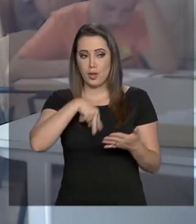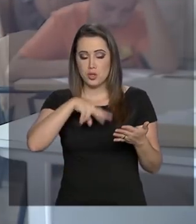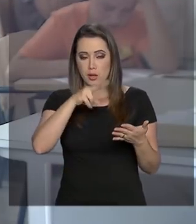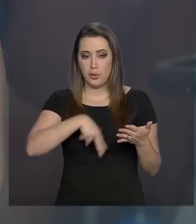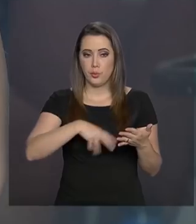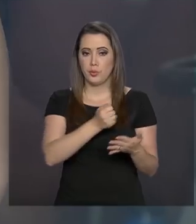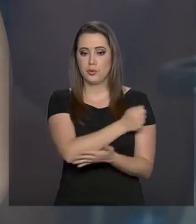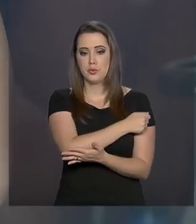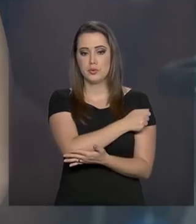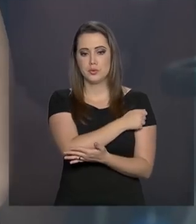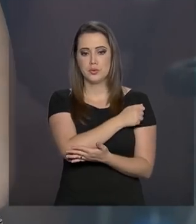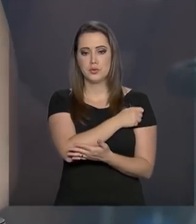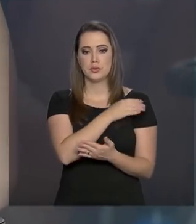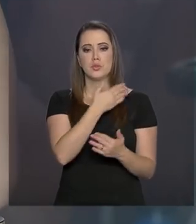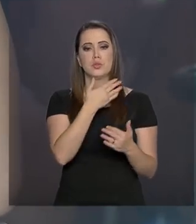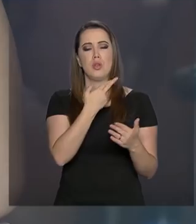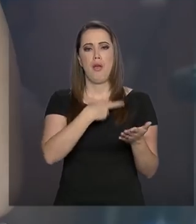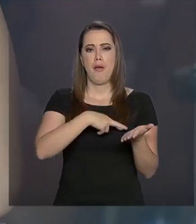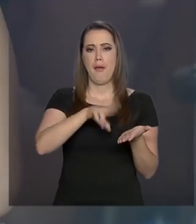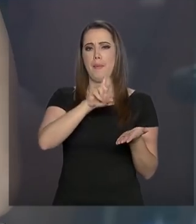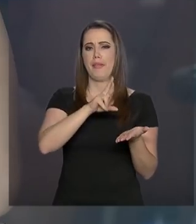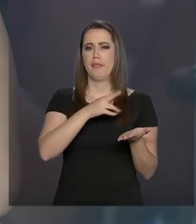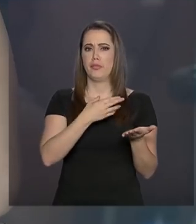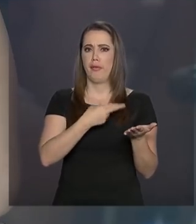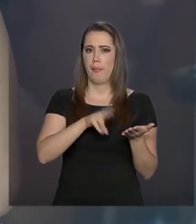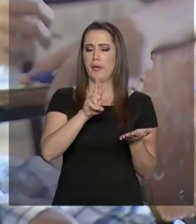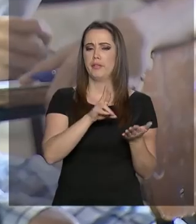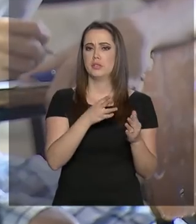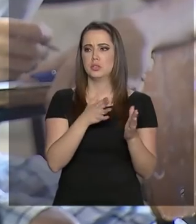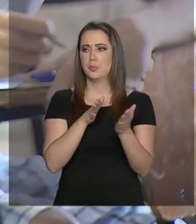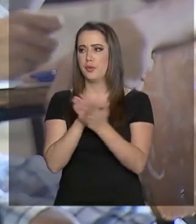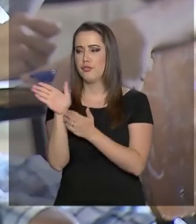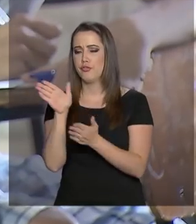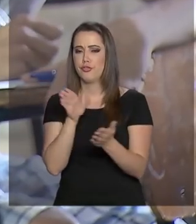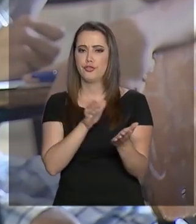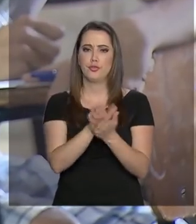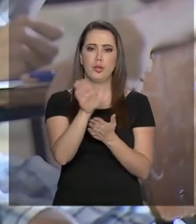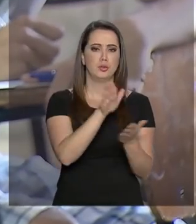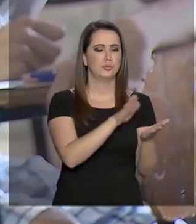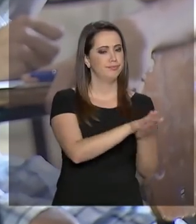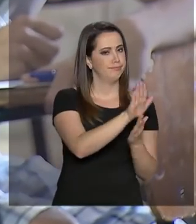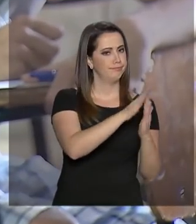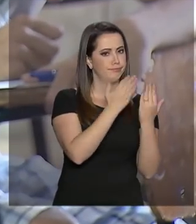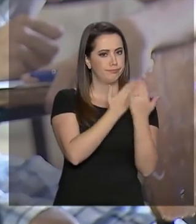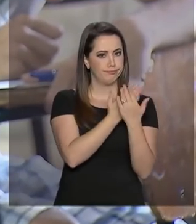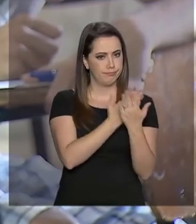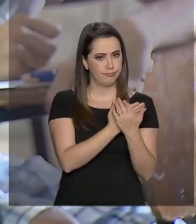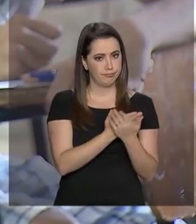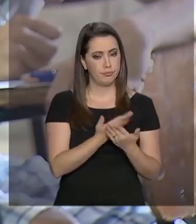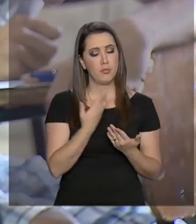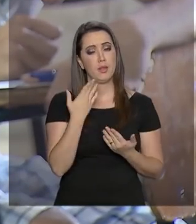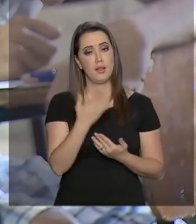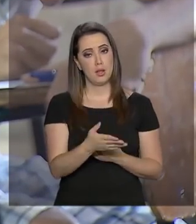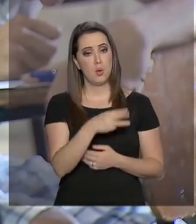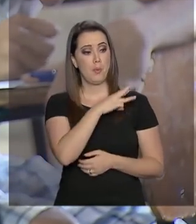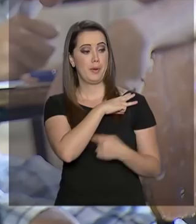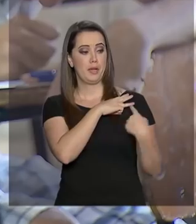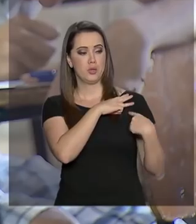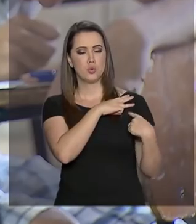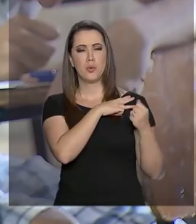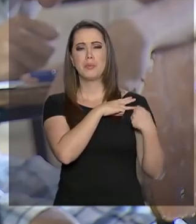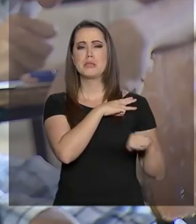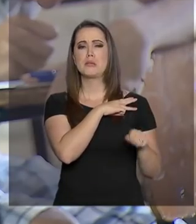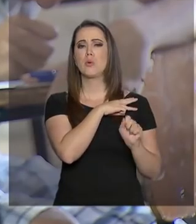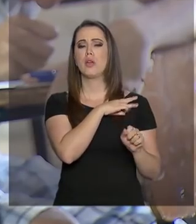dos alunos, a repetência e a evasão escolar. Ele destacou que o ensino médio precisa investir na